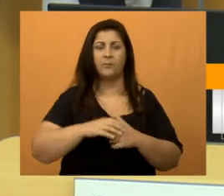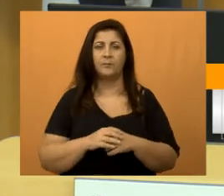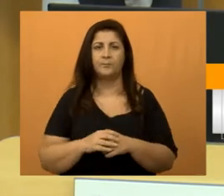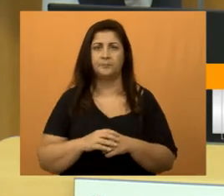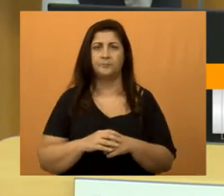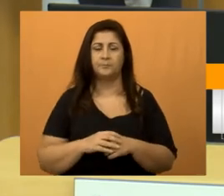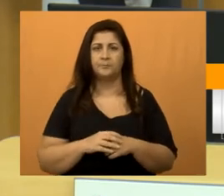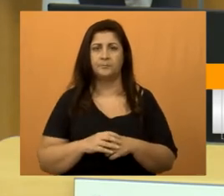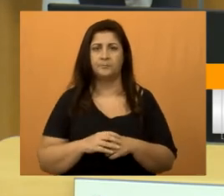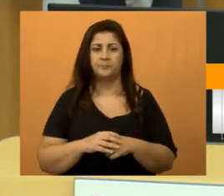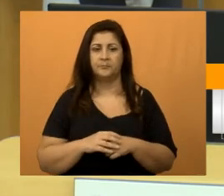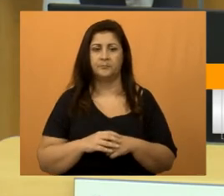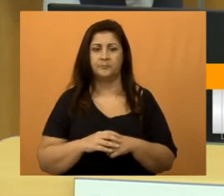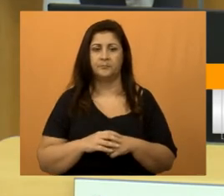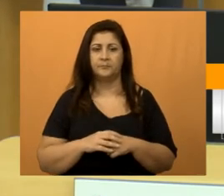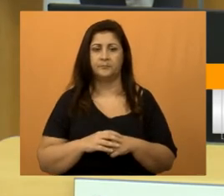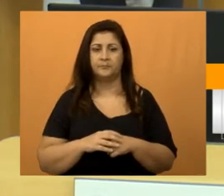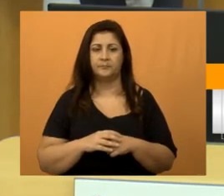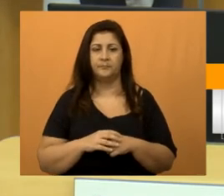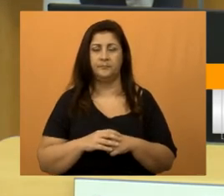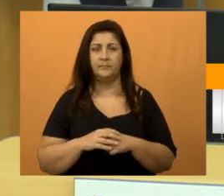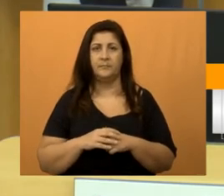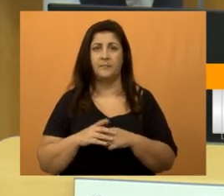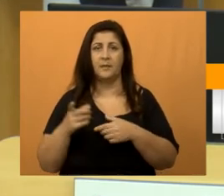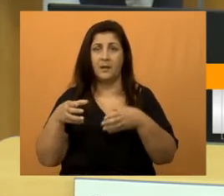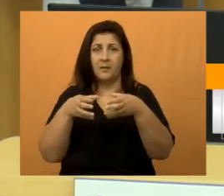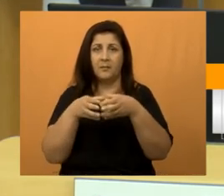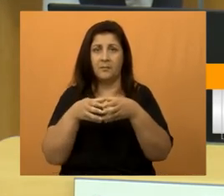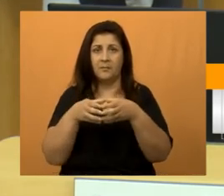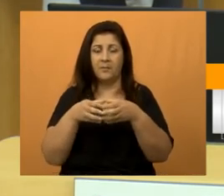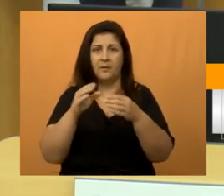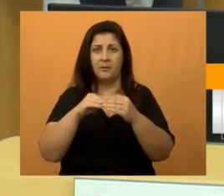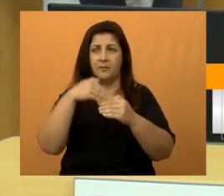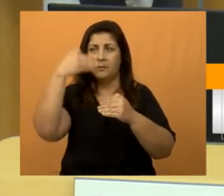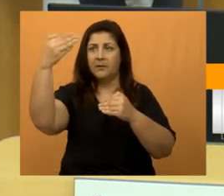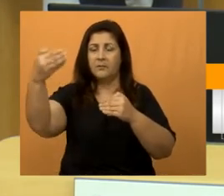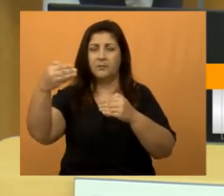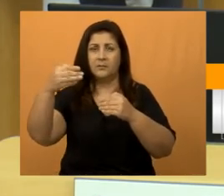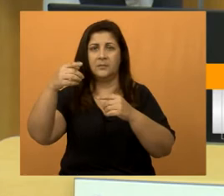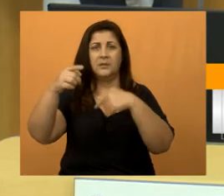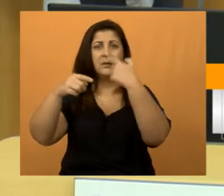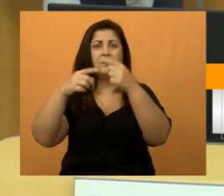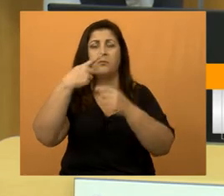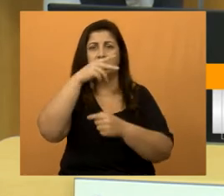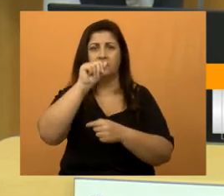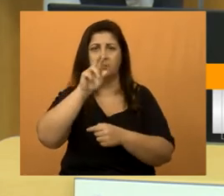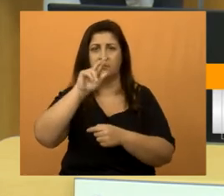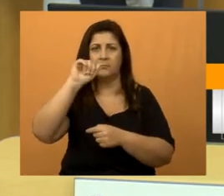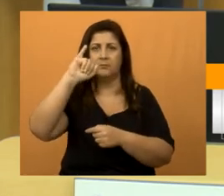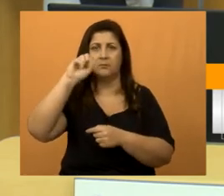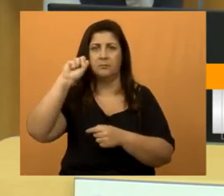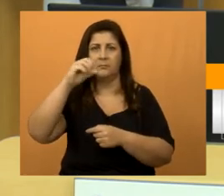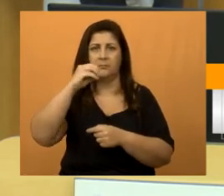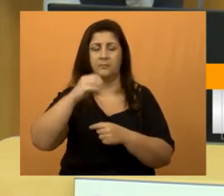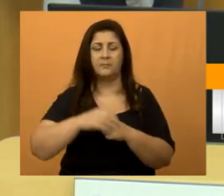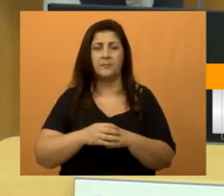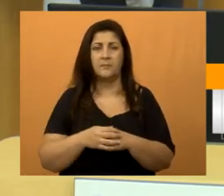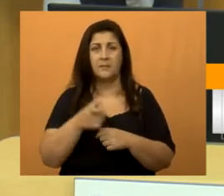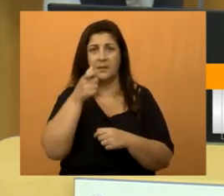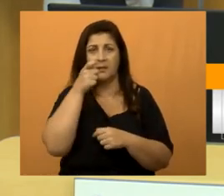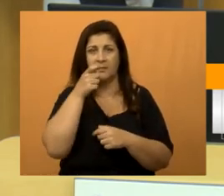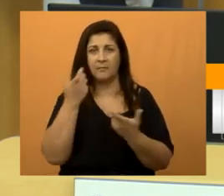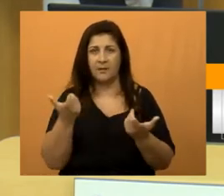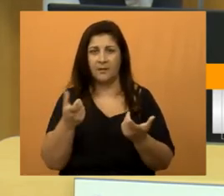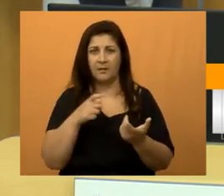Boa Vista. Santo Antônio da Boa Vista fica para lá do paraíso. Está vendo? Onde que tem aquela